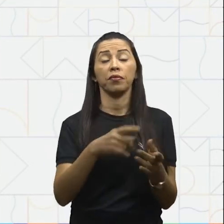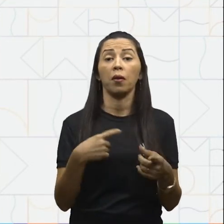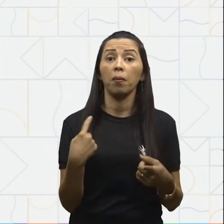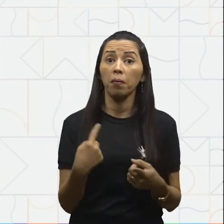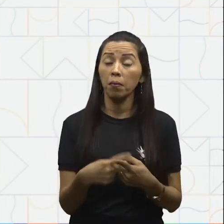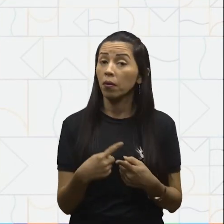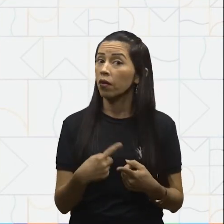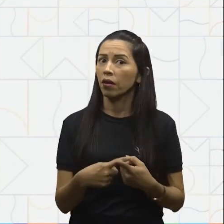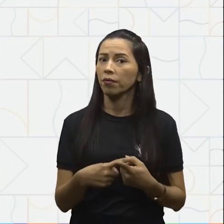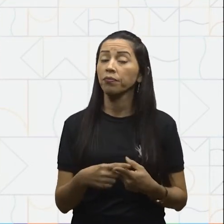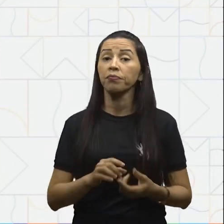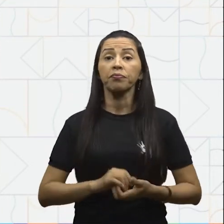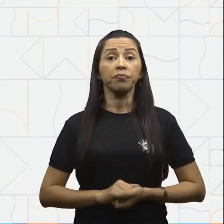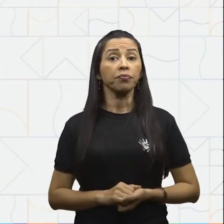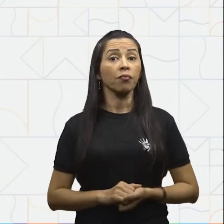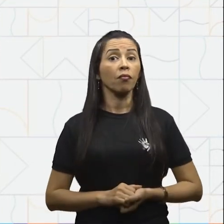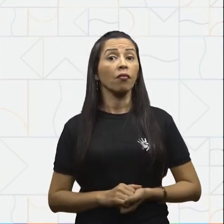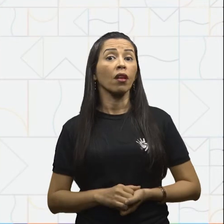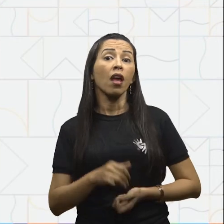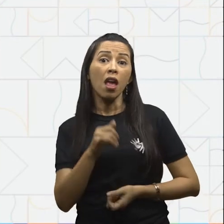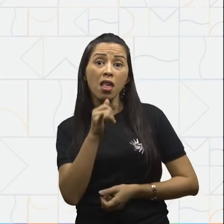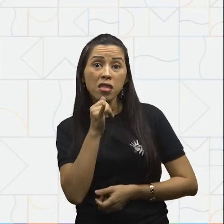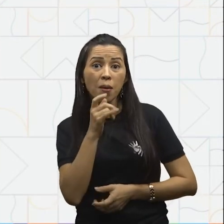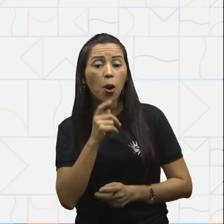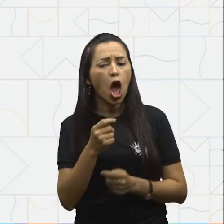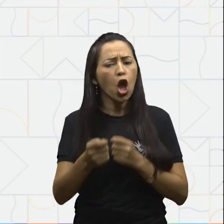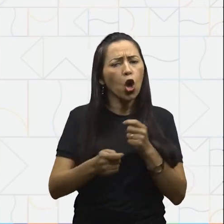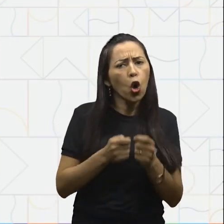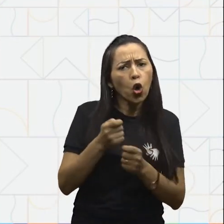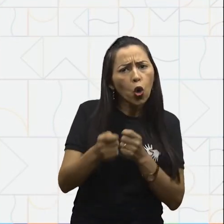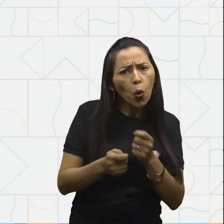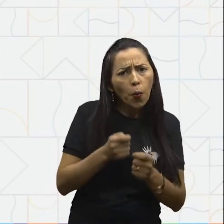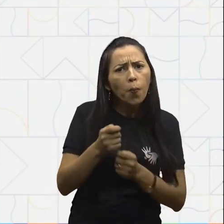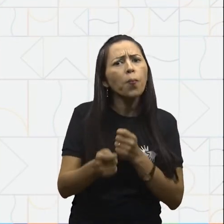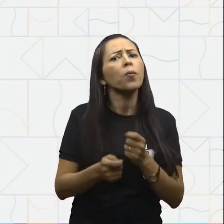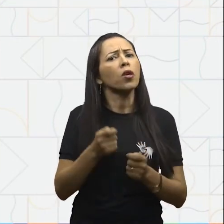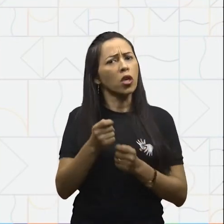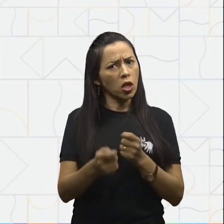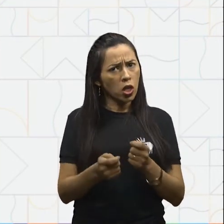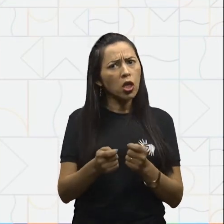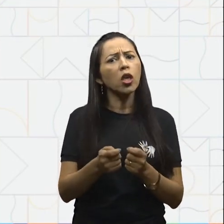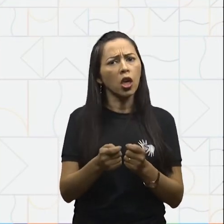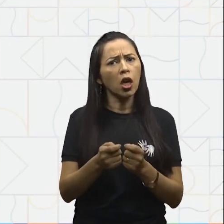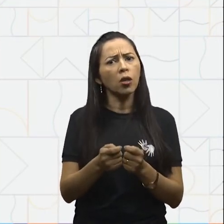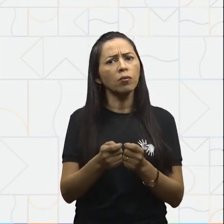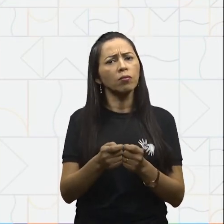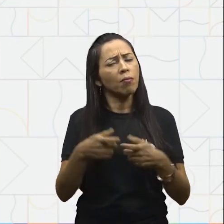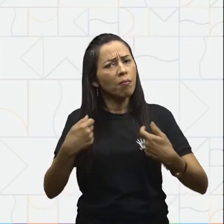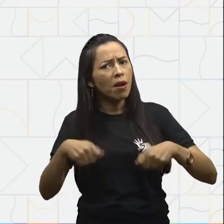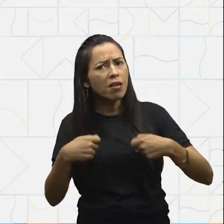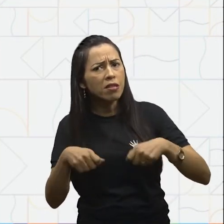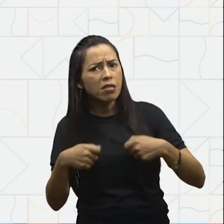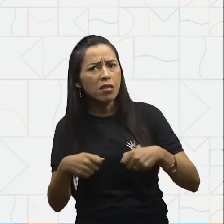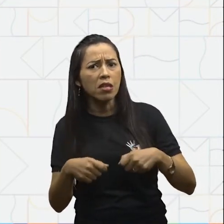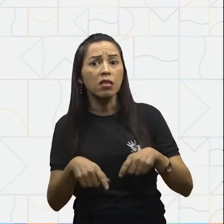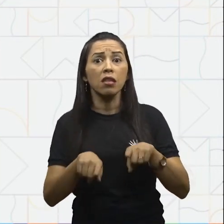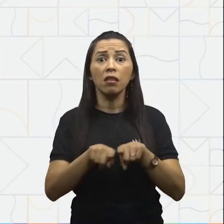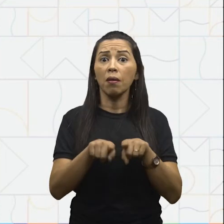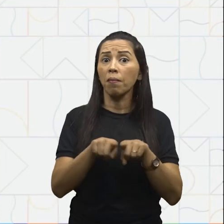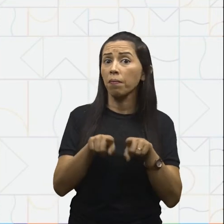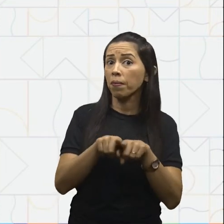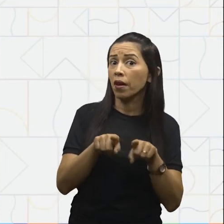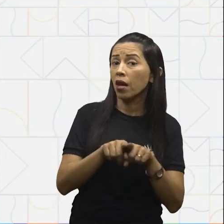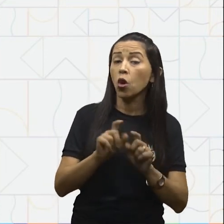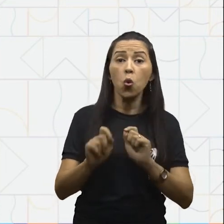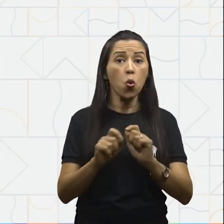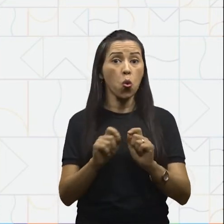pois ocorre uma economia de gastos públicos e também uma redução